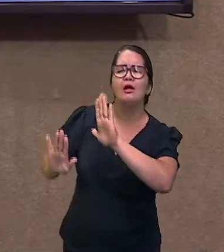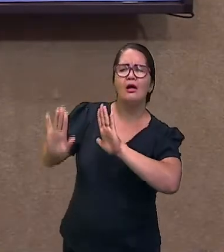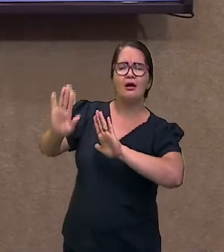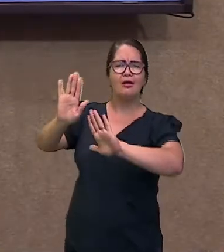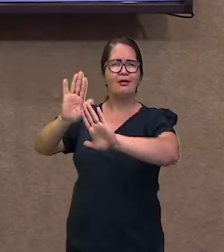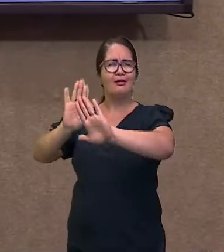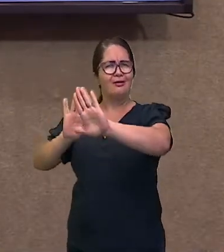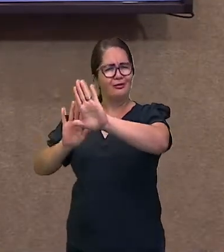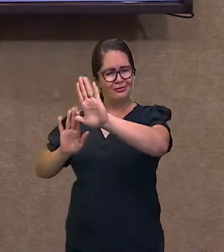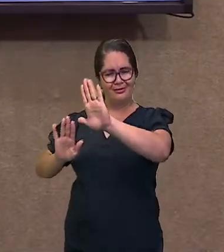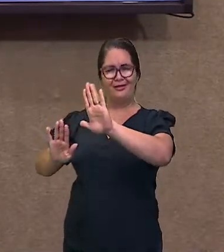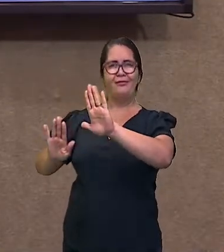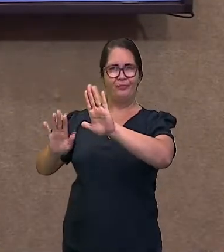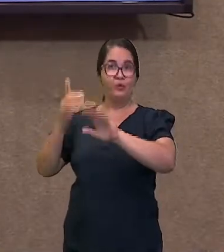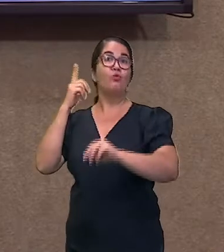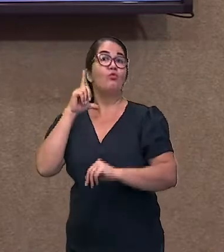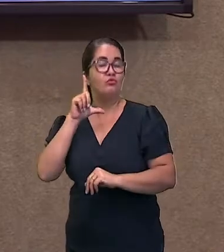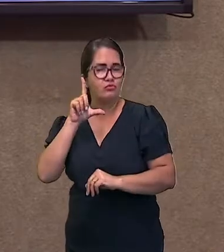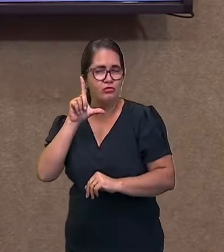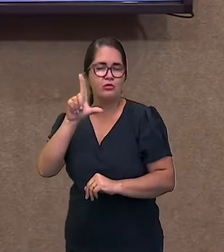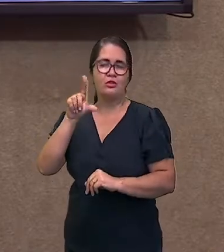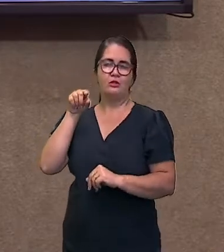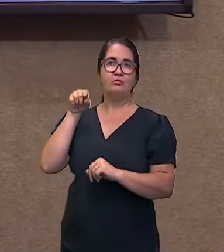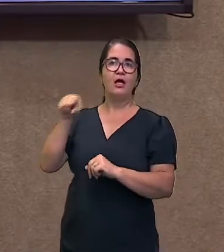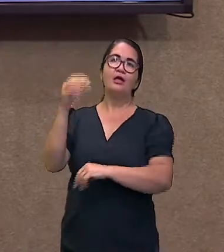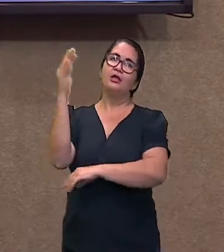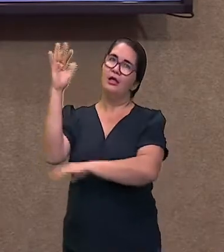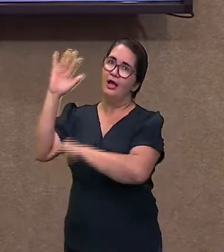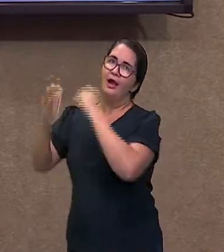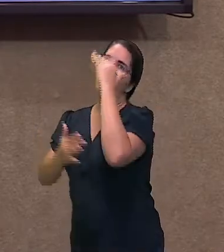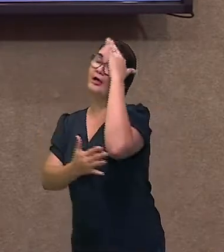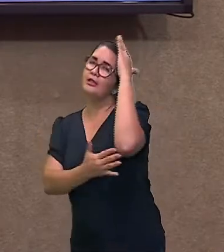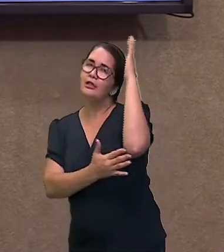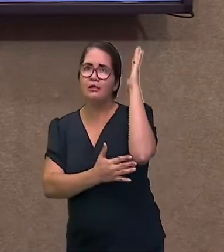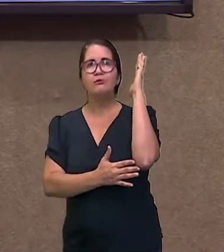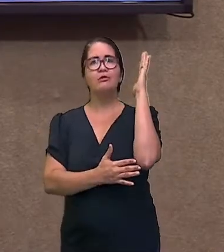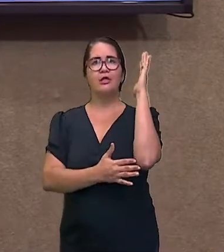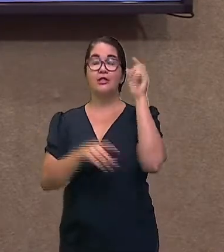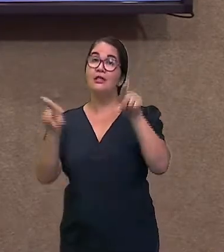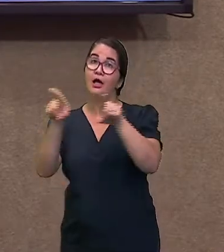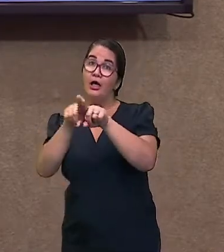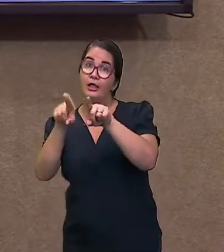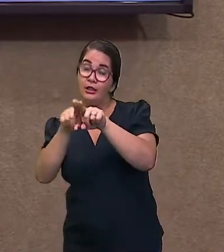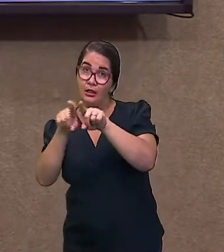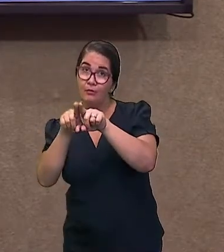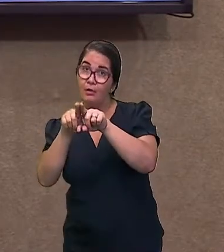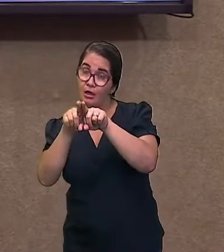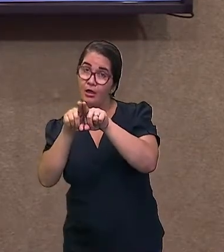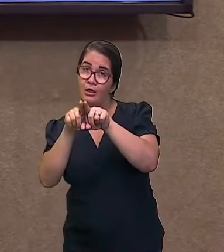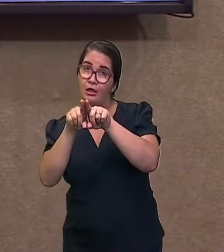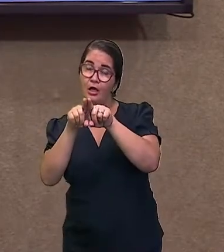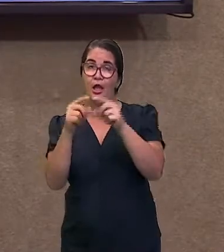Então, a gente consegue manter uma coisa e outra fazendo com que tudo seja interação.